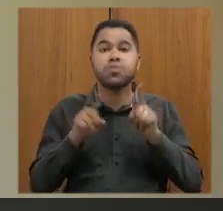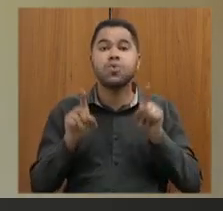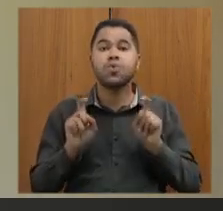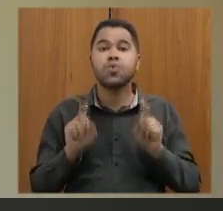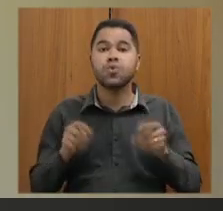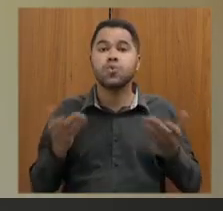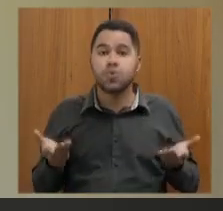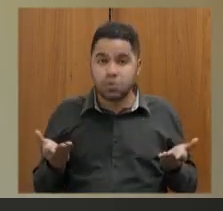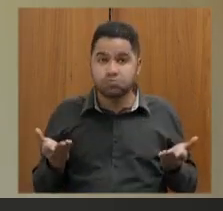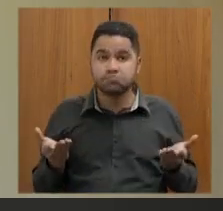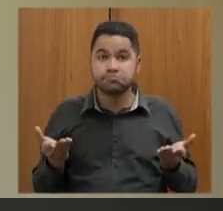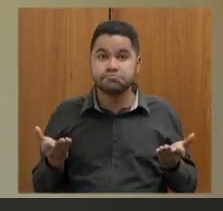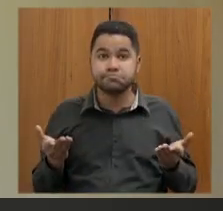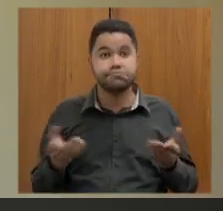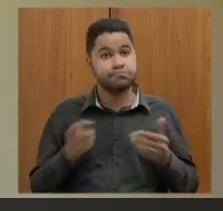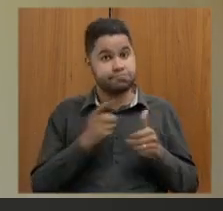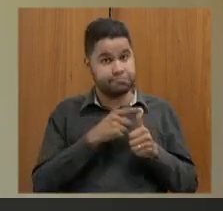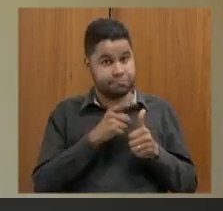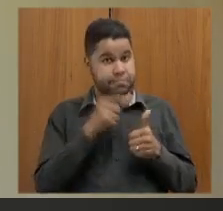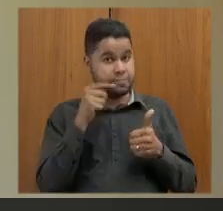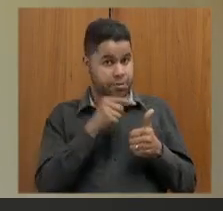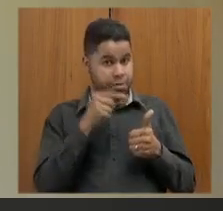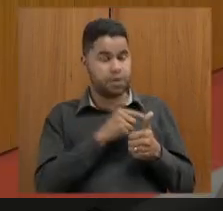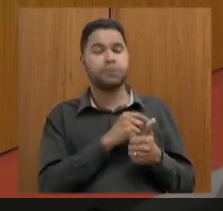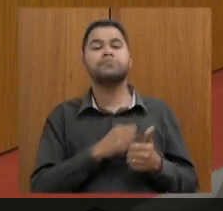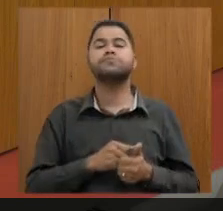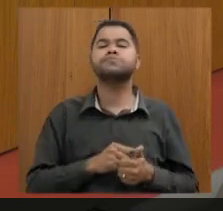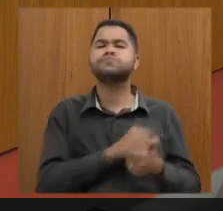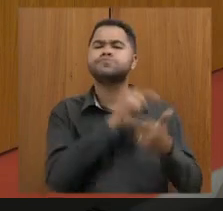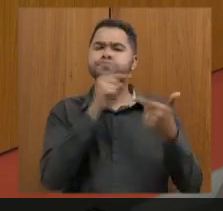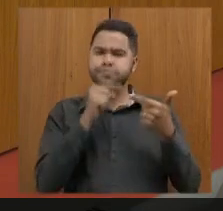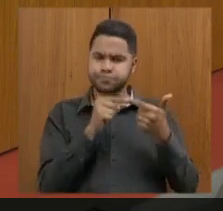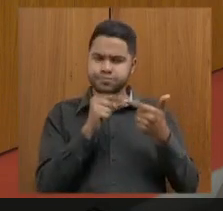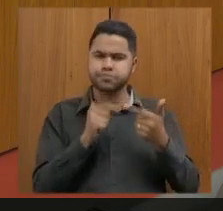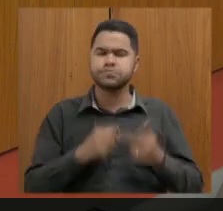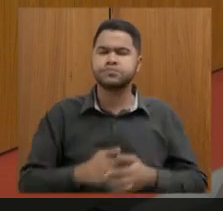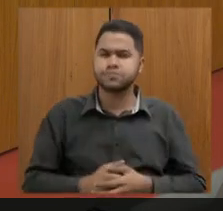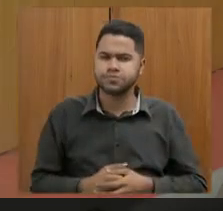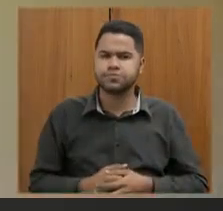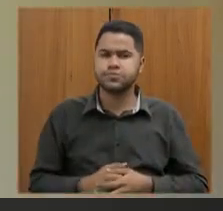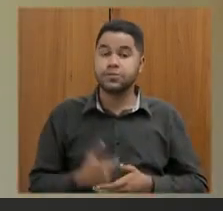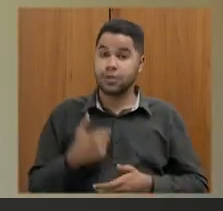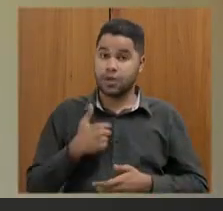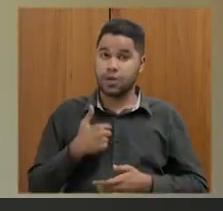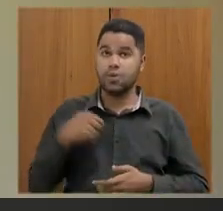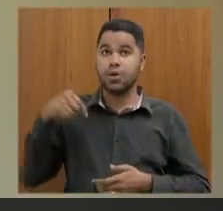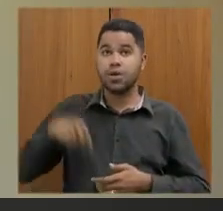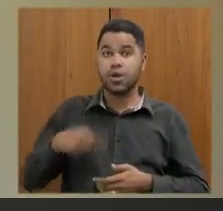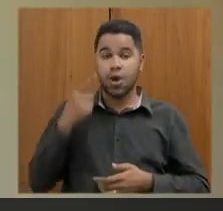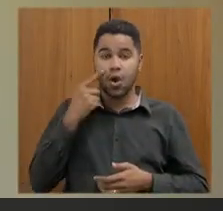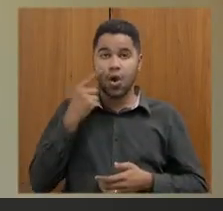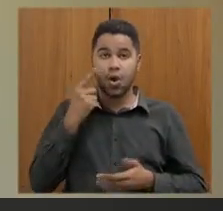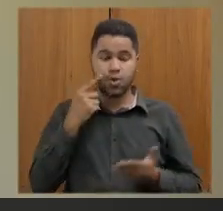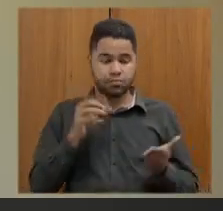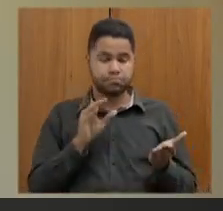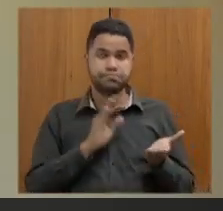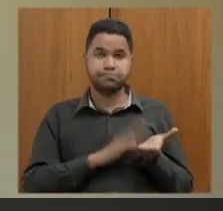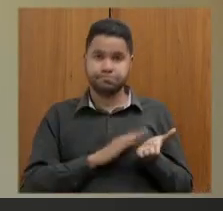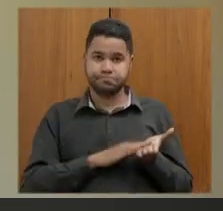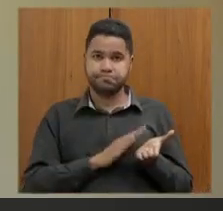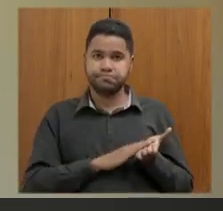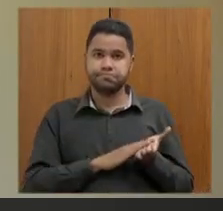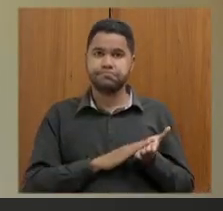disponíveis. É a primeira pergunta. segundo, eu estou aqui em mãos com uma